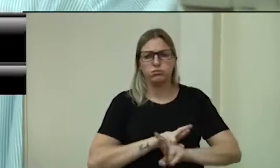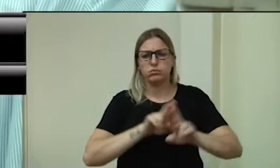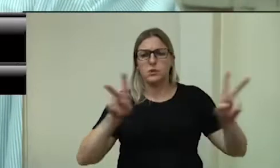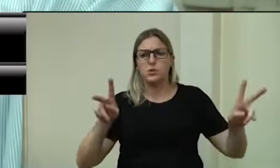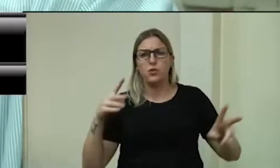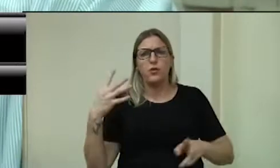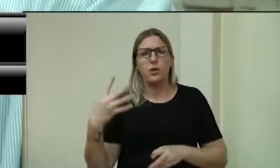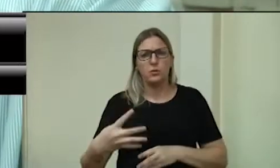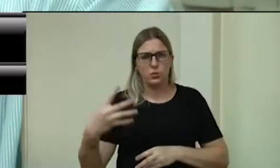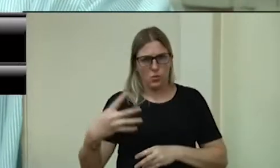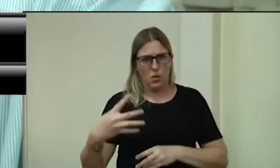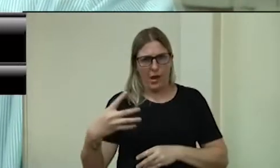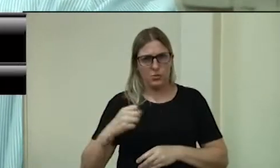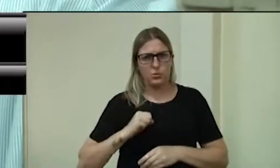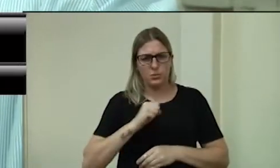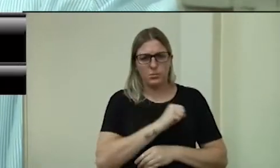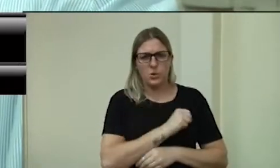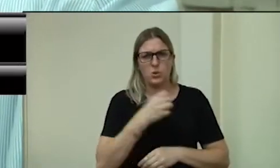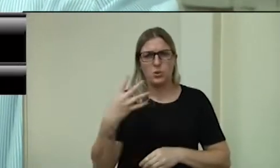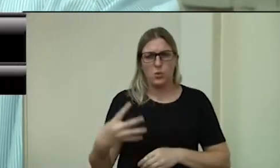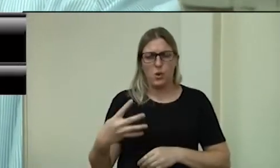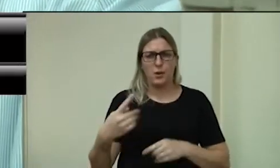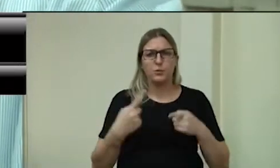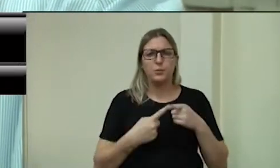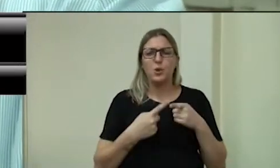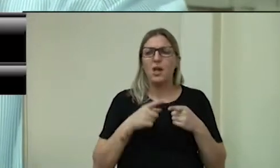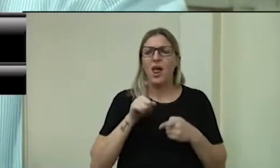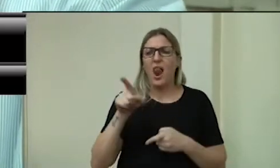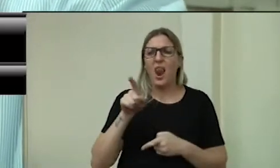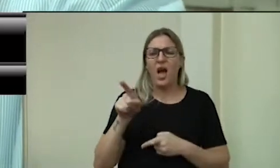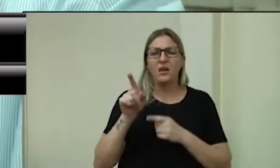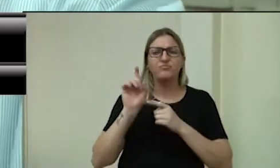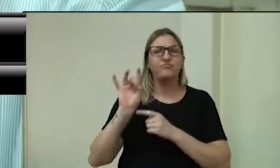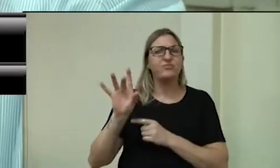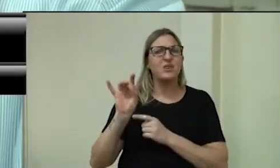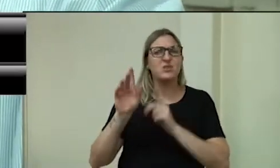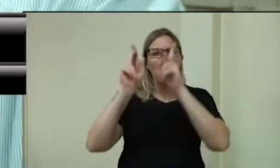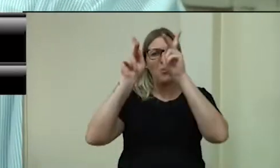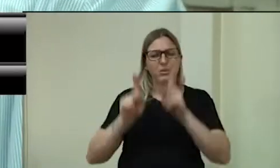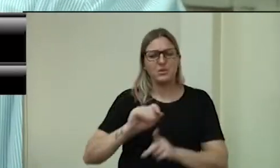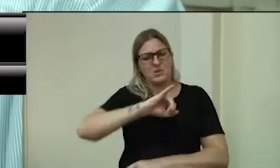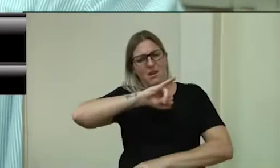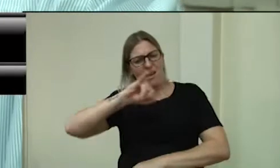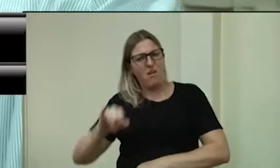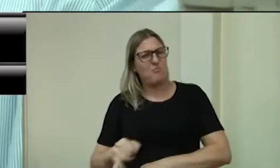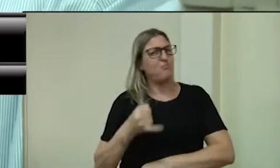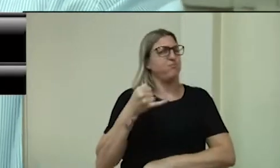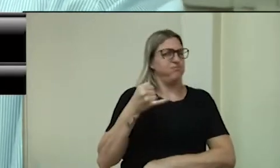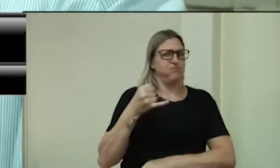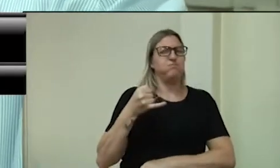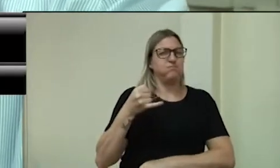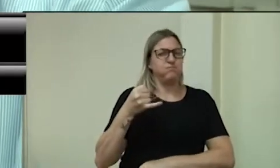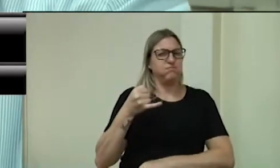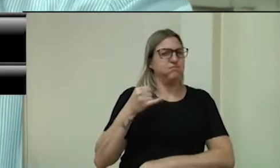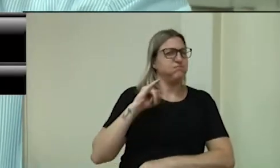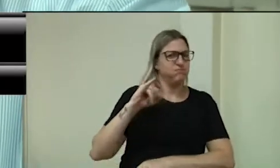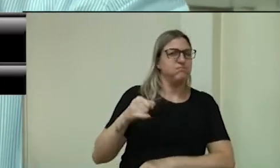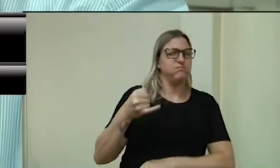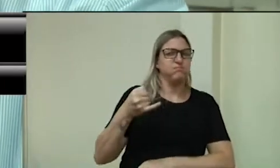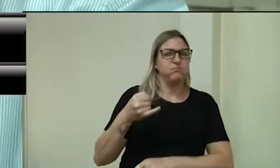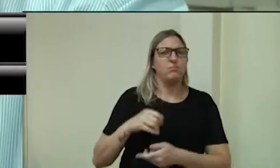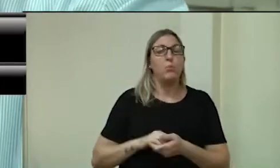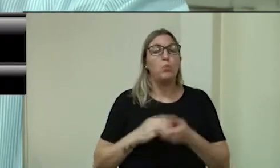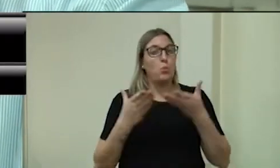lá hoje, para os aproveitadores. Muita gente não se aproveitou, não dá para dizer total. Muita gente vende os